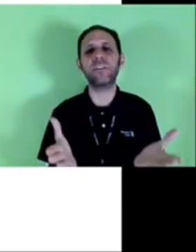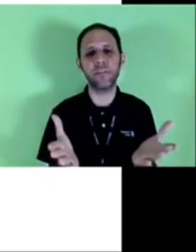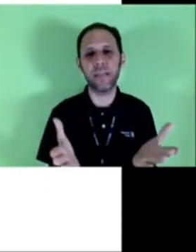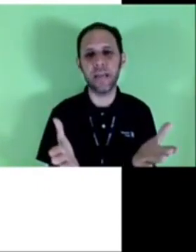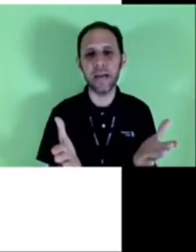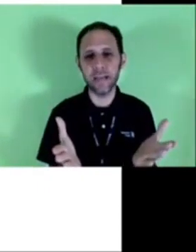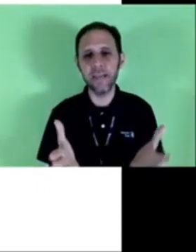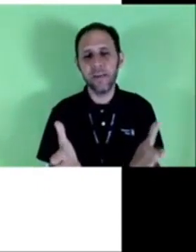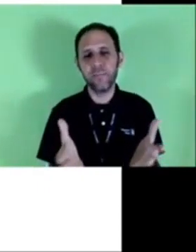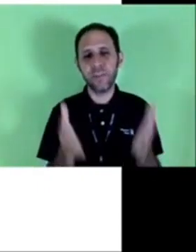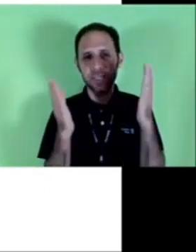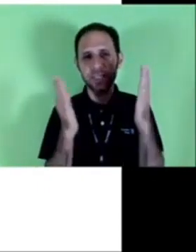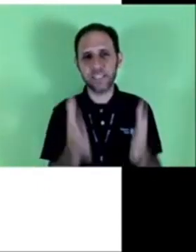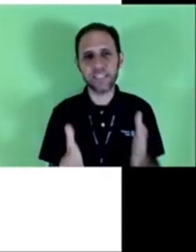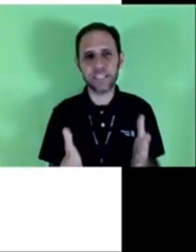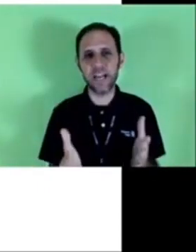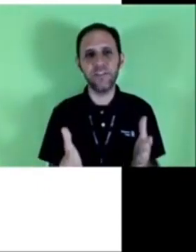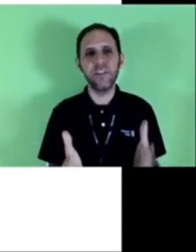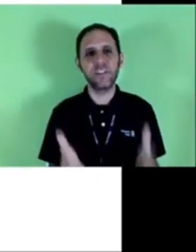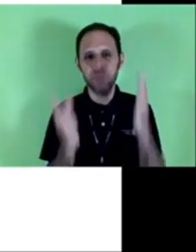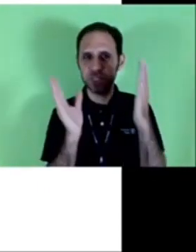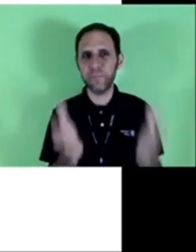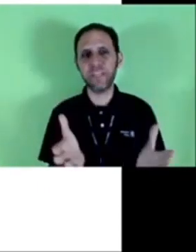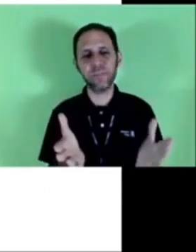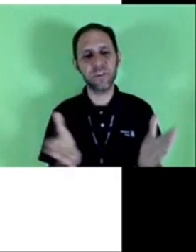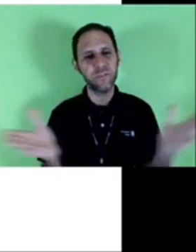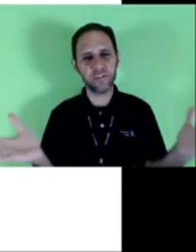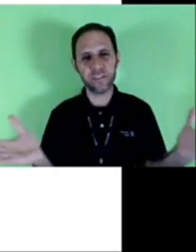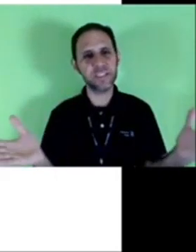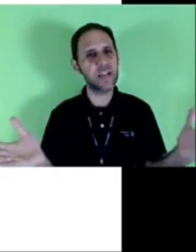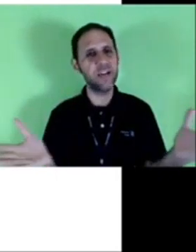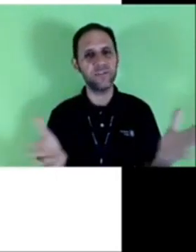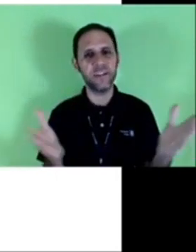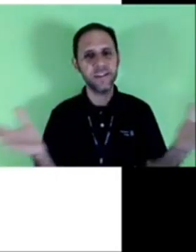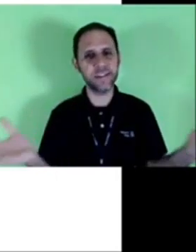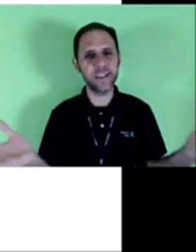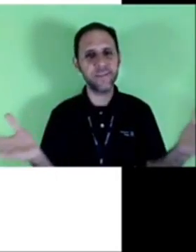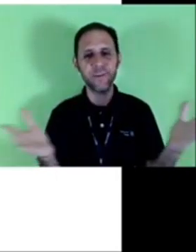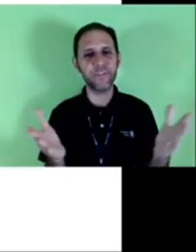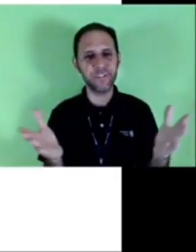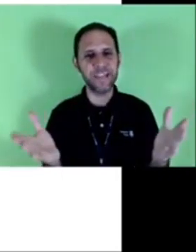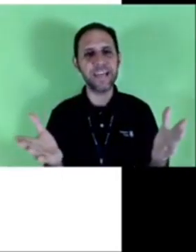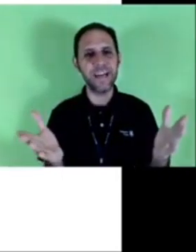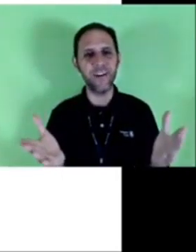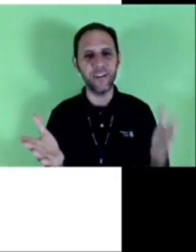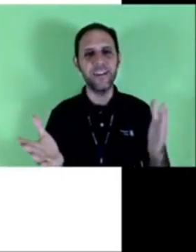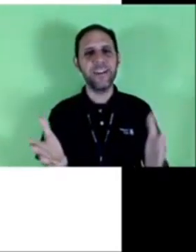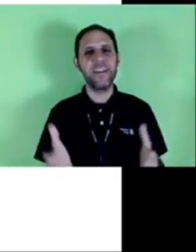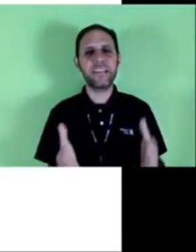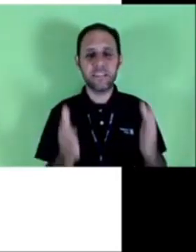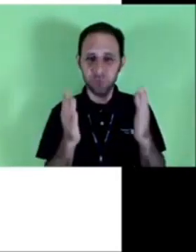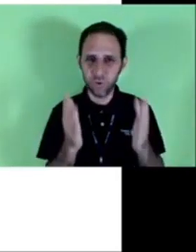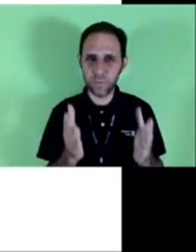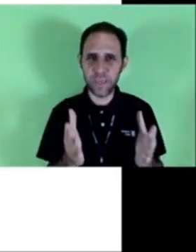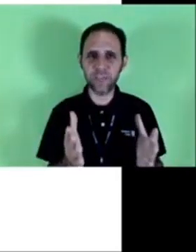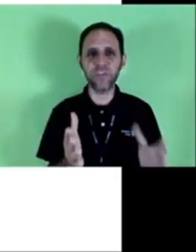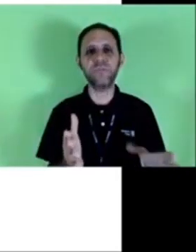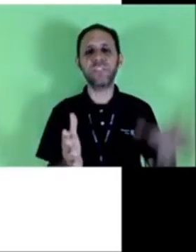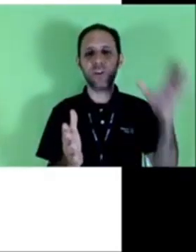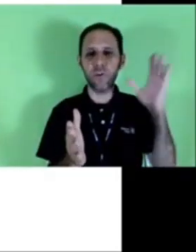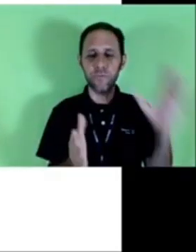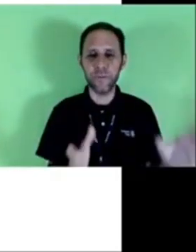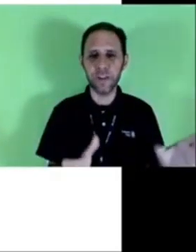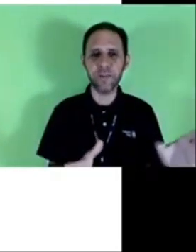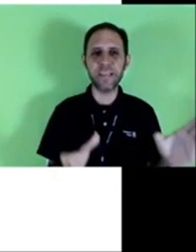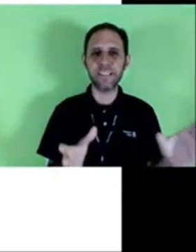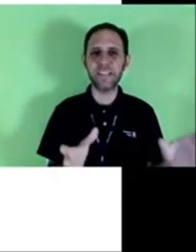que você não pode trabalhar porque você está de atestado se você mesmo que fez o atestado e nem para faltar na aula esse é um documento